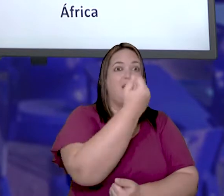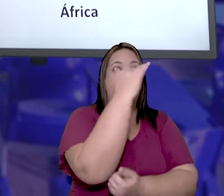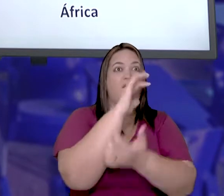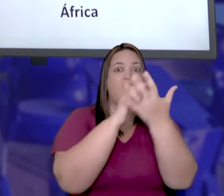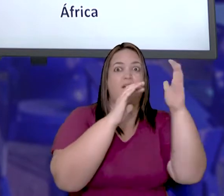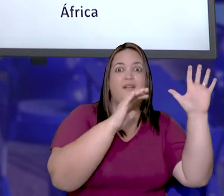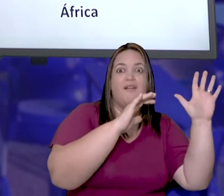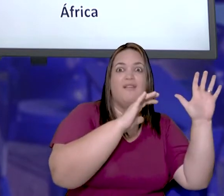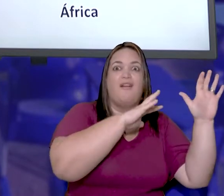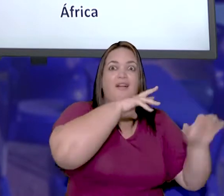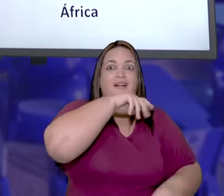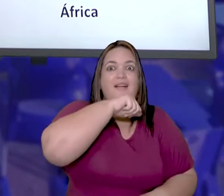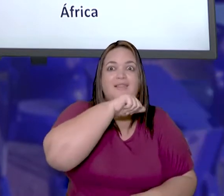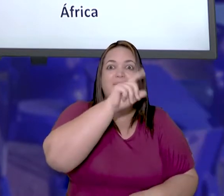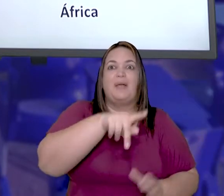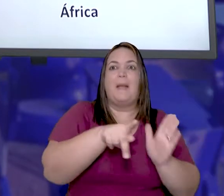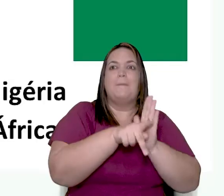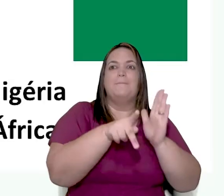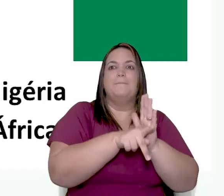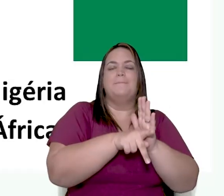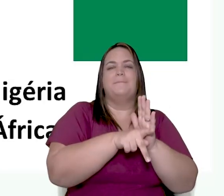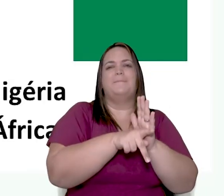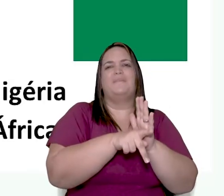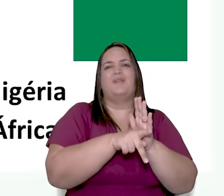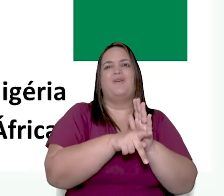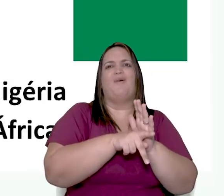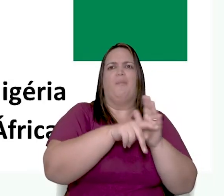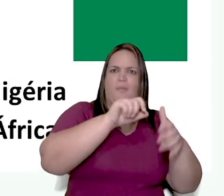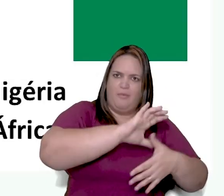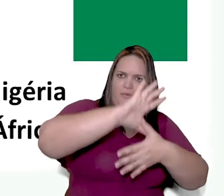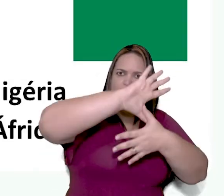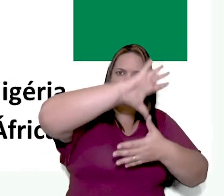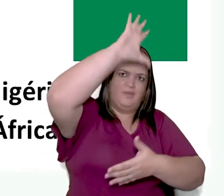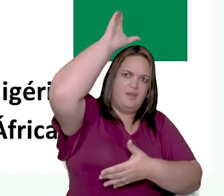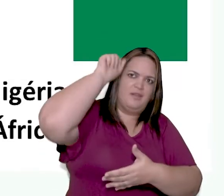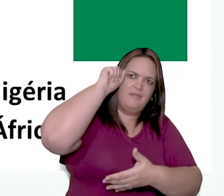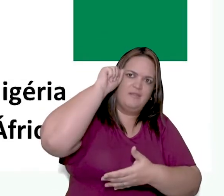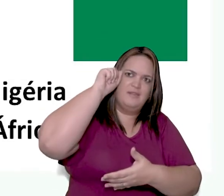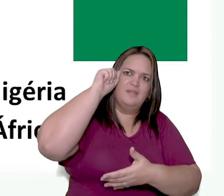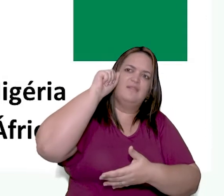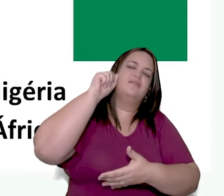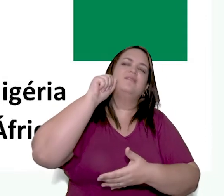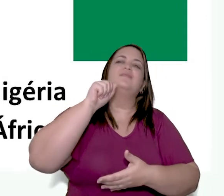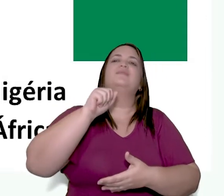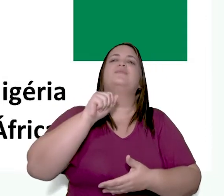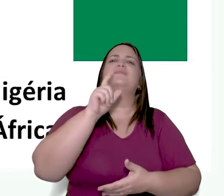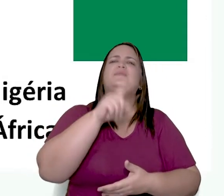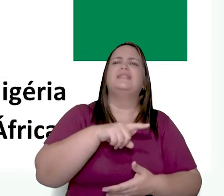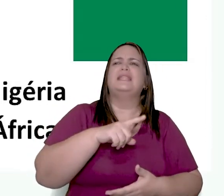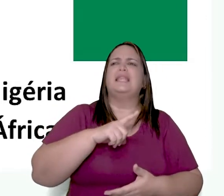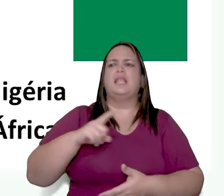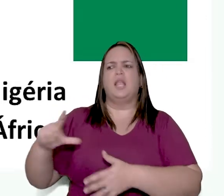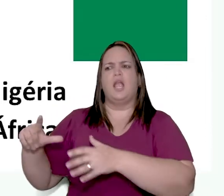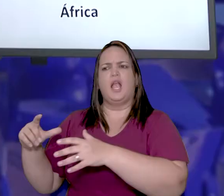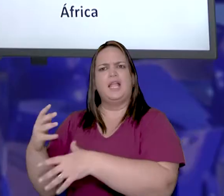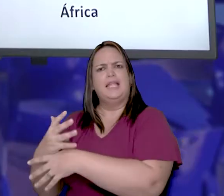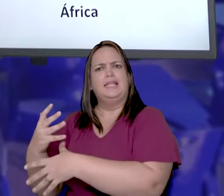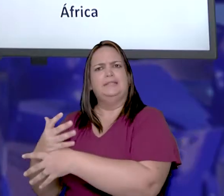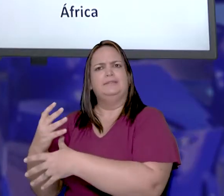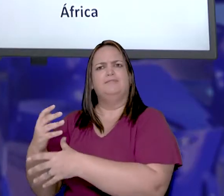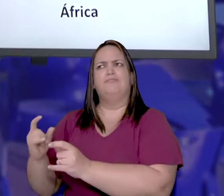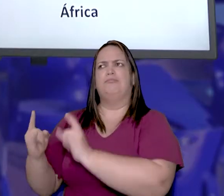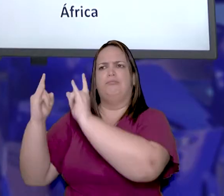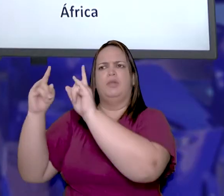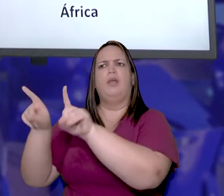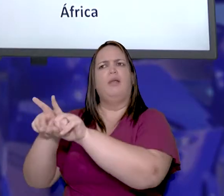representava também o continente africano. A paisagem dinâmica urbana também está